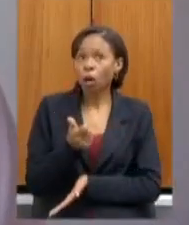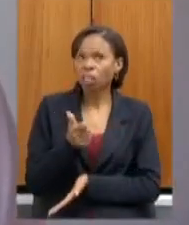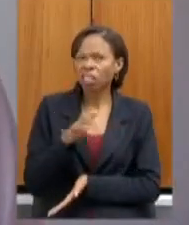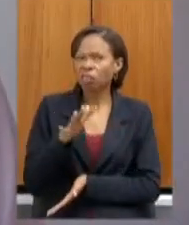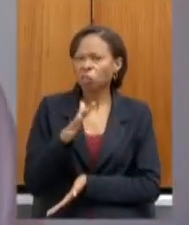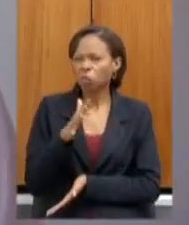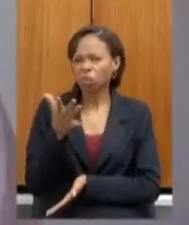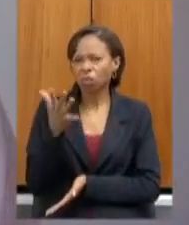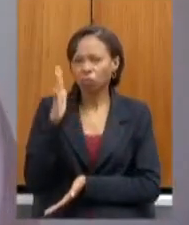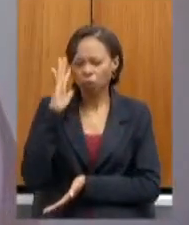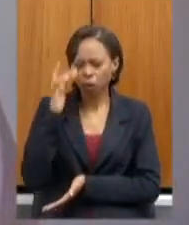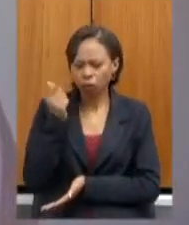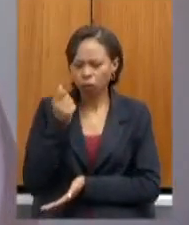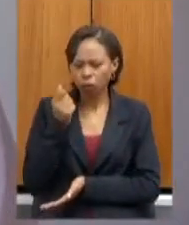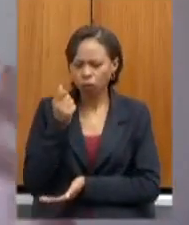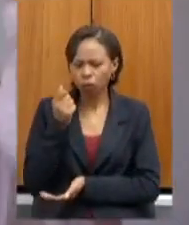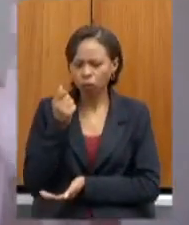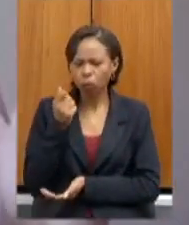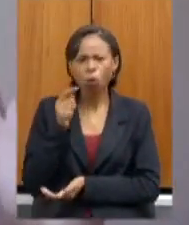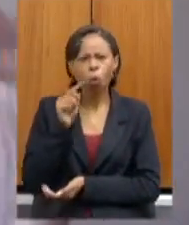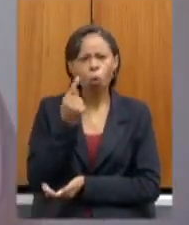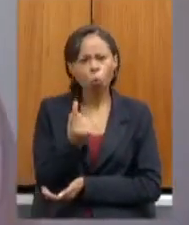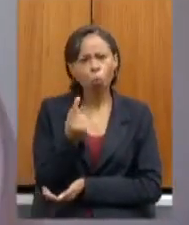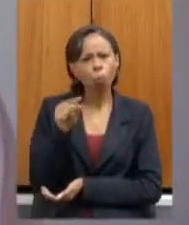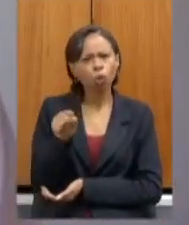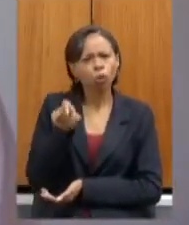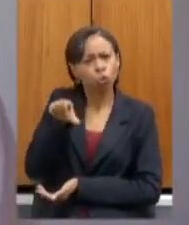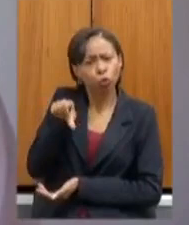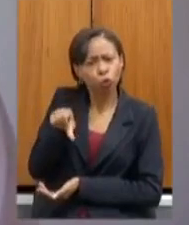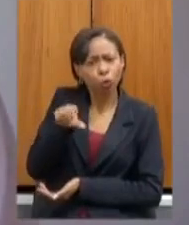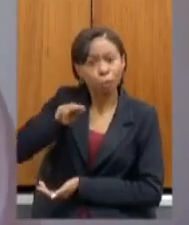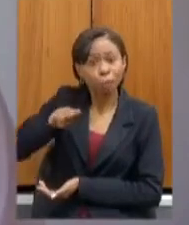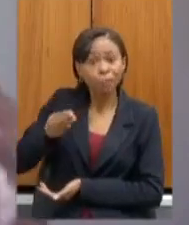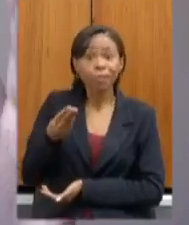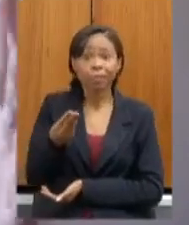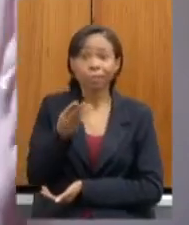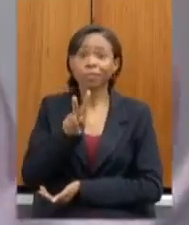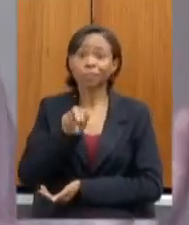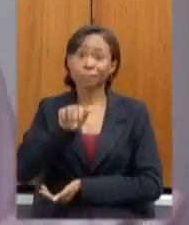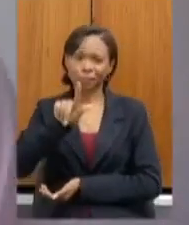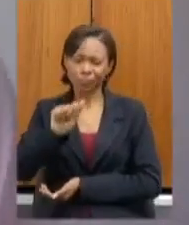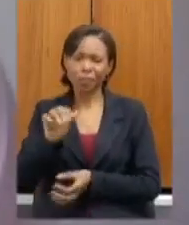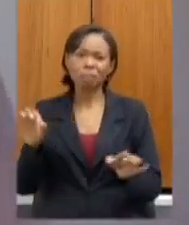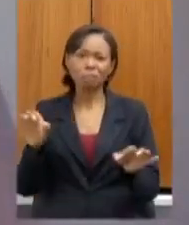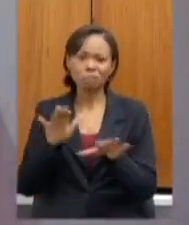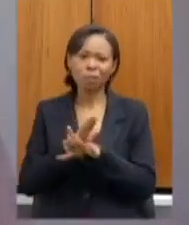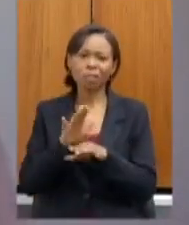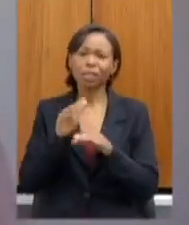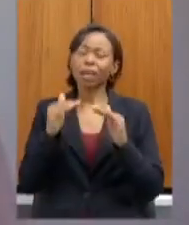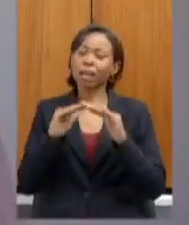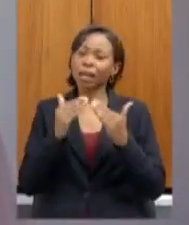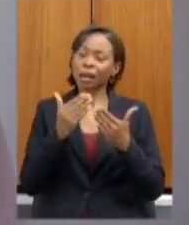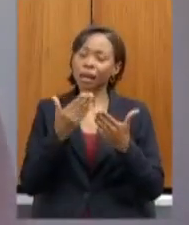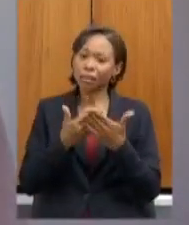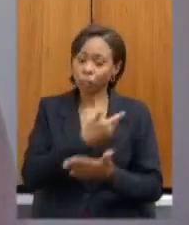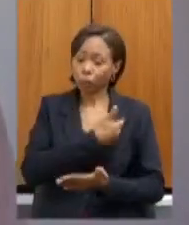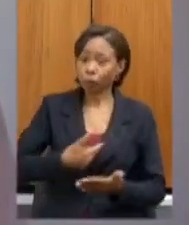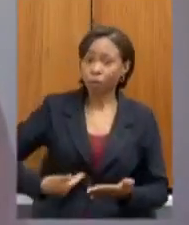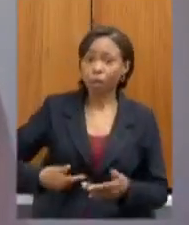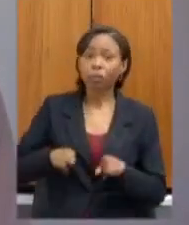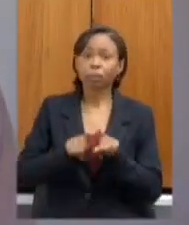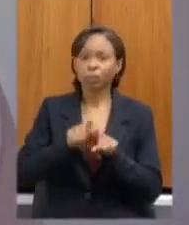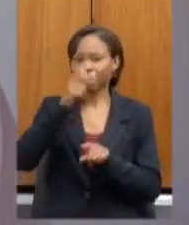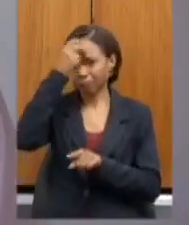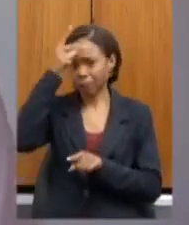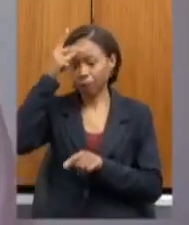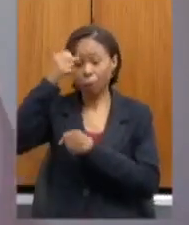engano 1.9 milhão de vagas que oferecemos tanto na rede estadual quanto nas redes municipais para o ano de